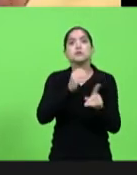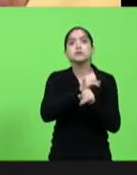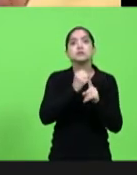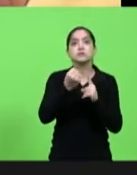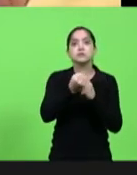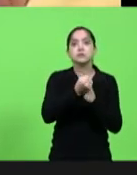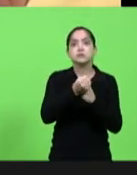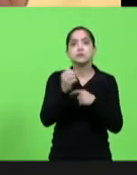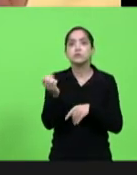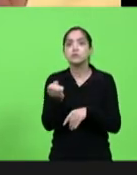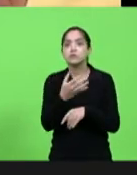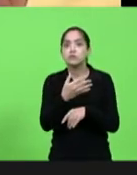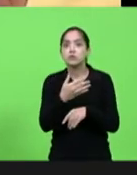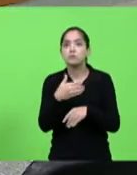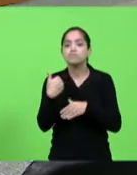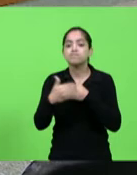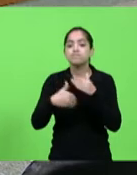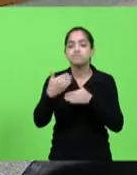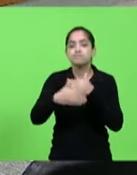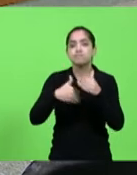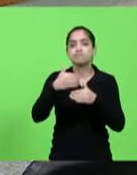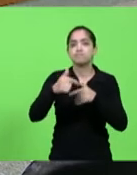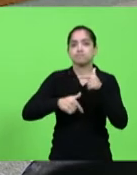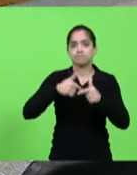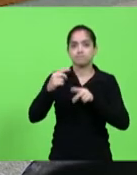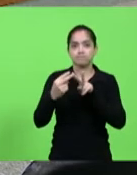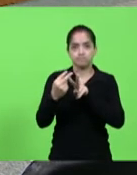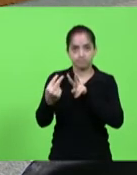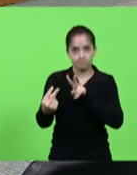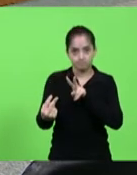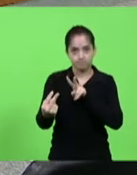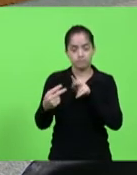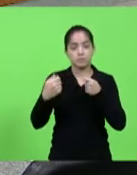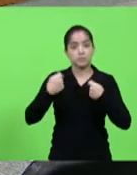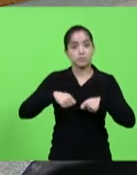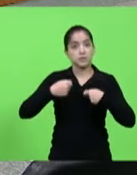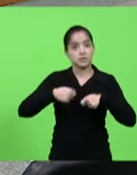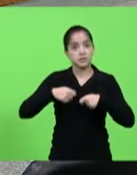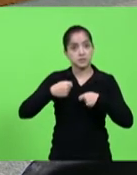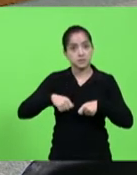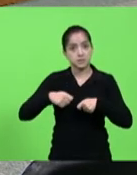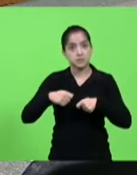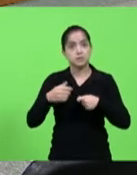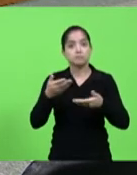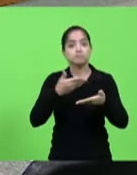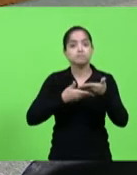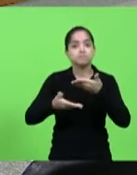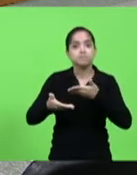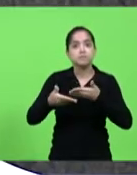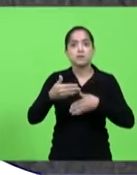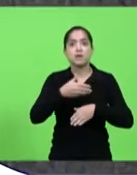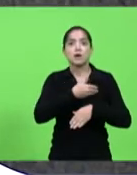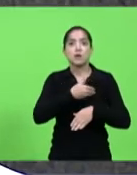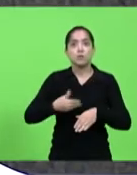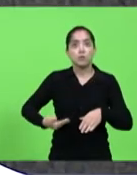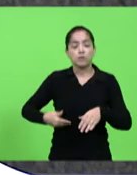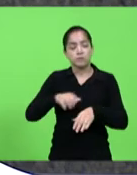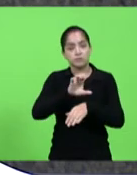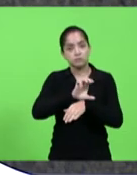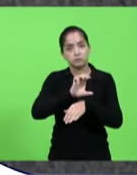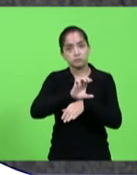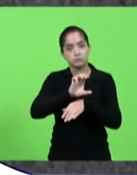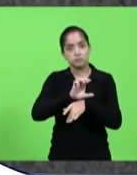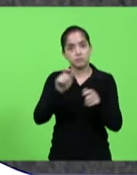atualização da dinâmica para atividade remota, precisamos intermediar junto ao governo do Estado para viabilizar